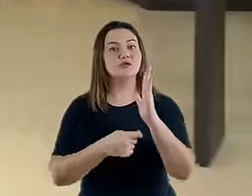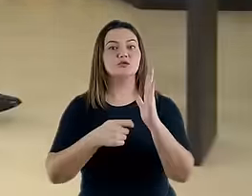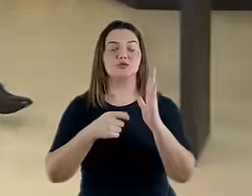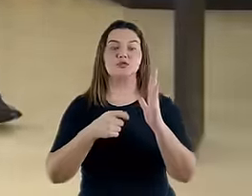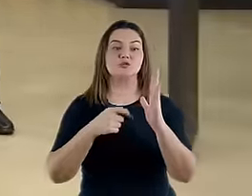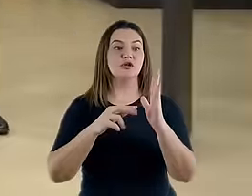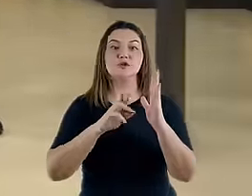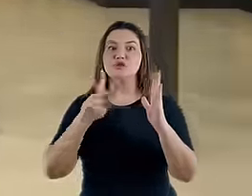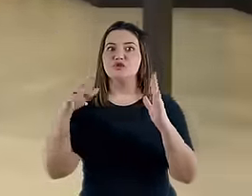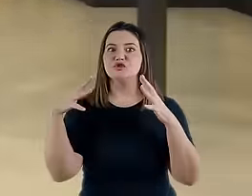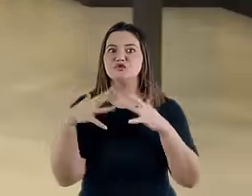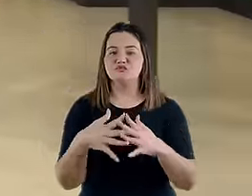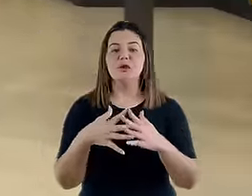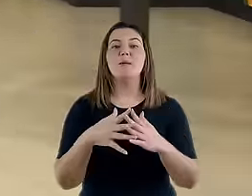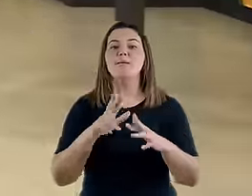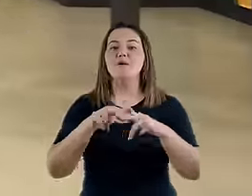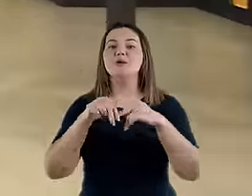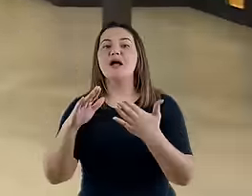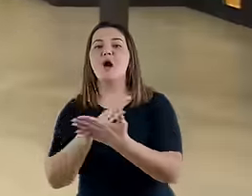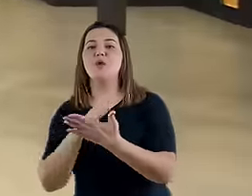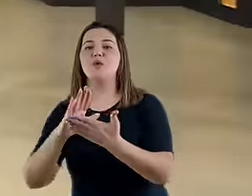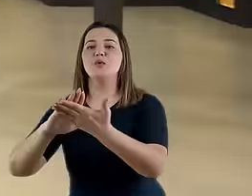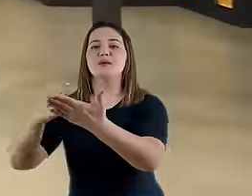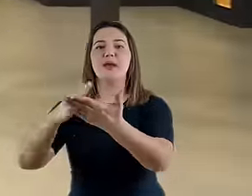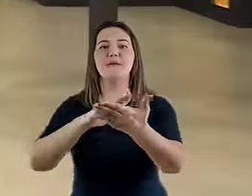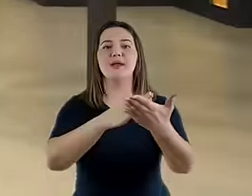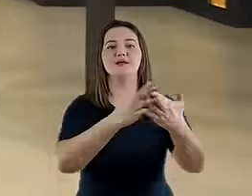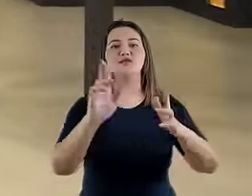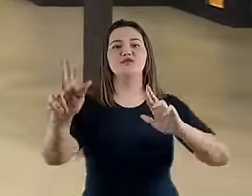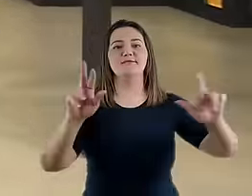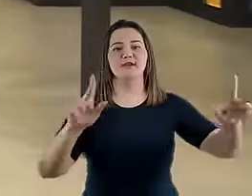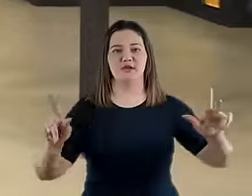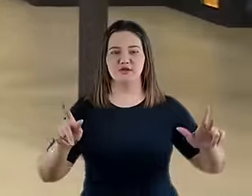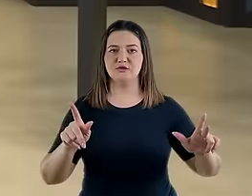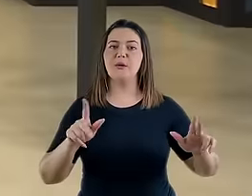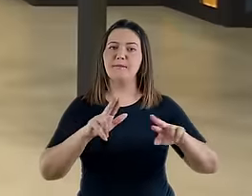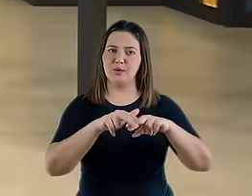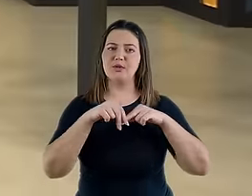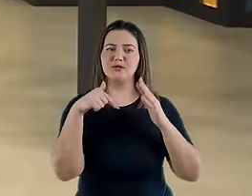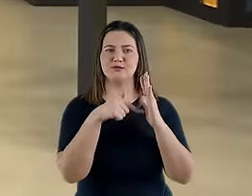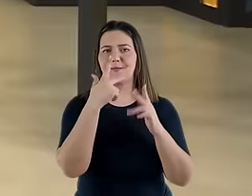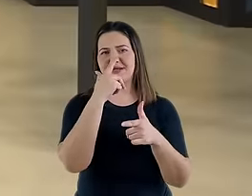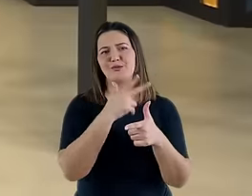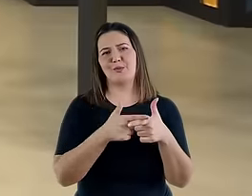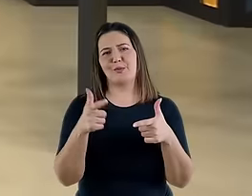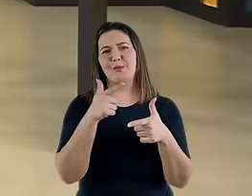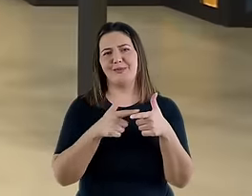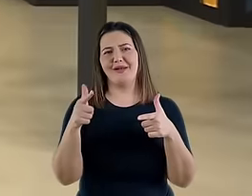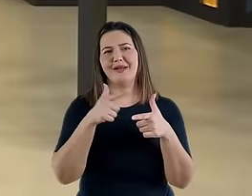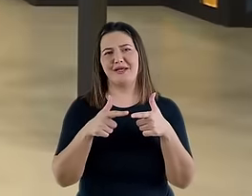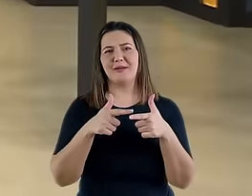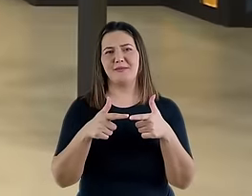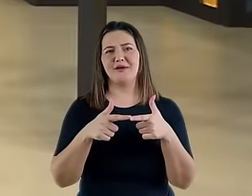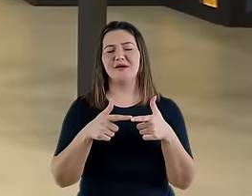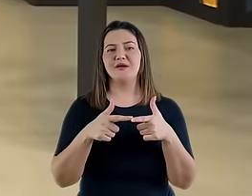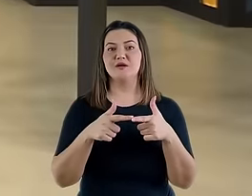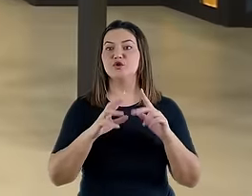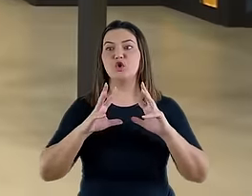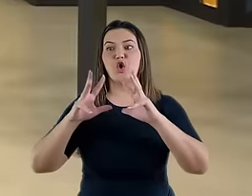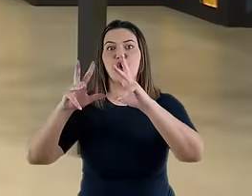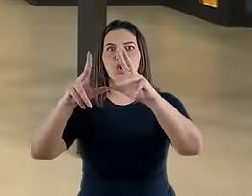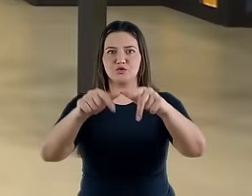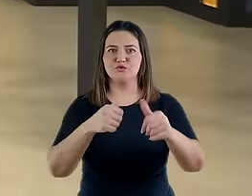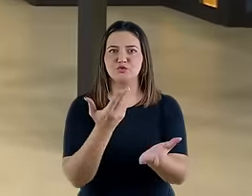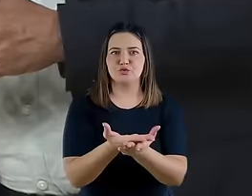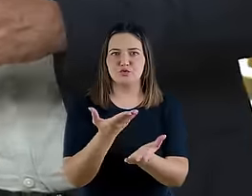diferente, tanto no passado como no presente. E, portanto, ela representa um problema hermenêutico para todos os